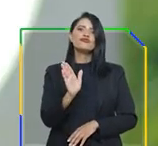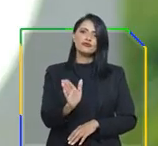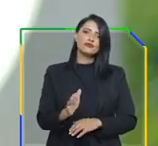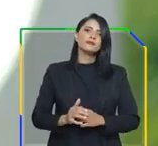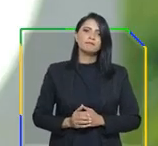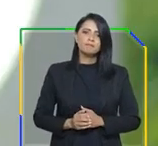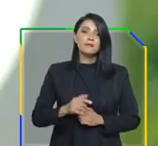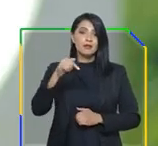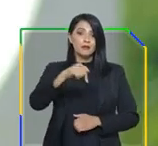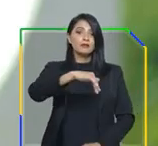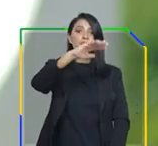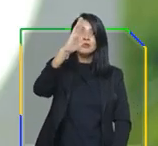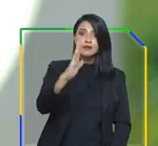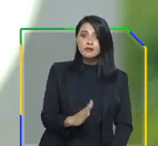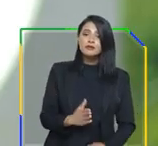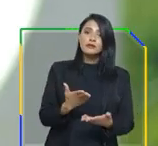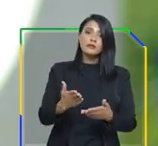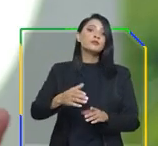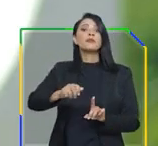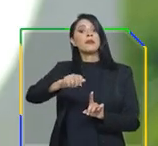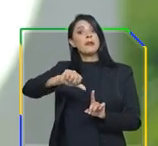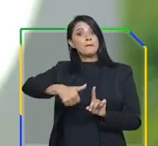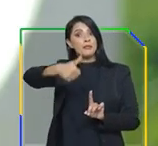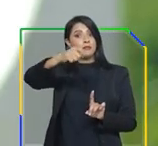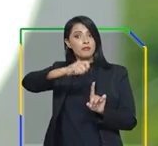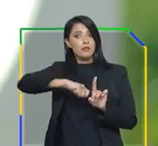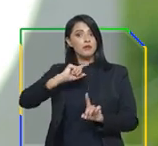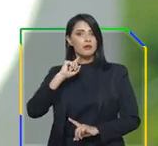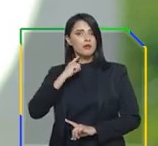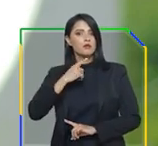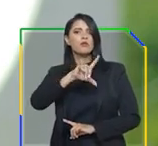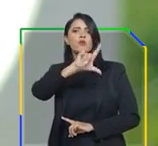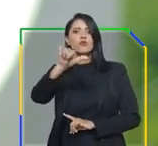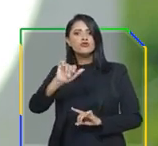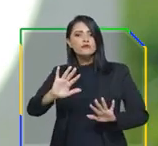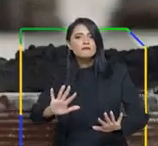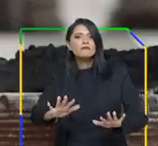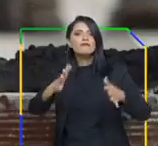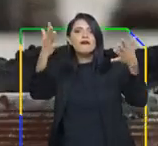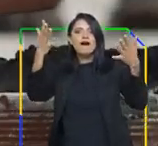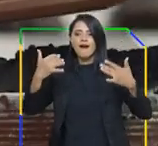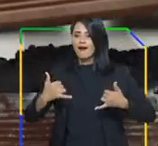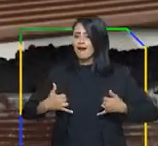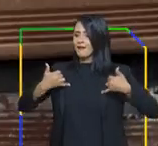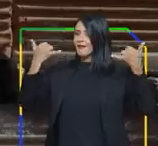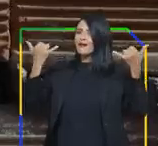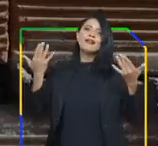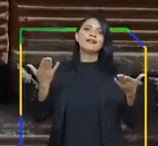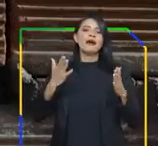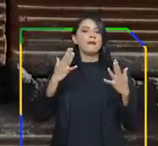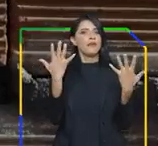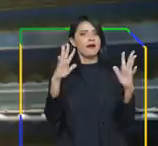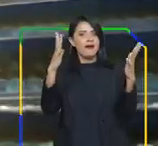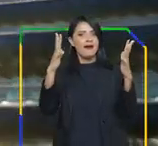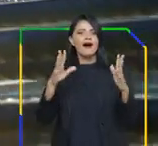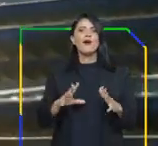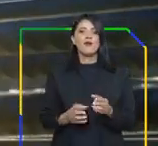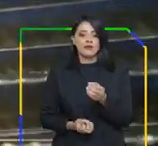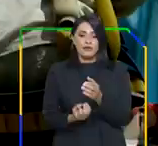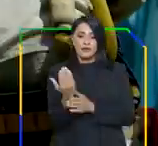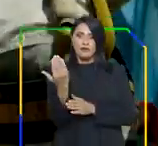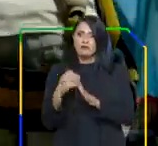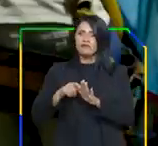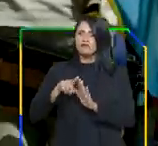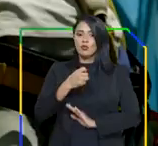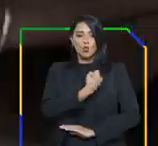isso, no Brasil, este 1º de maio é também um dia de festa. Dia de comemorar a geração